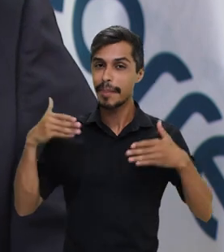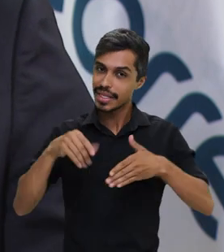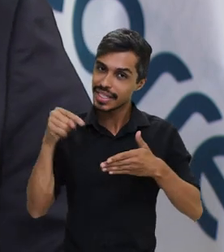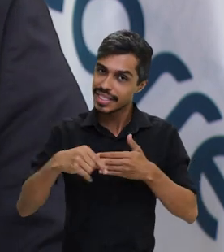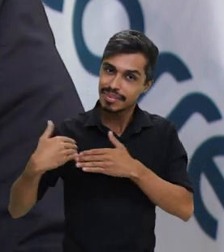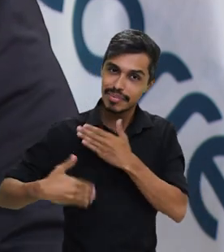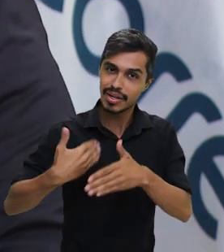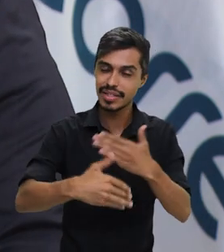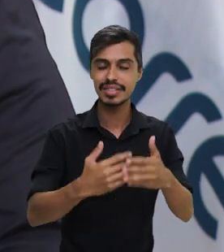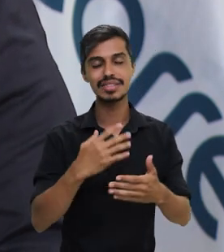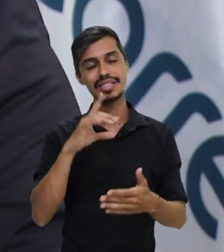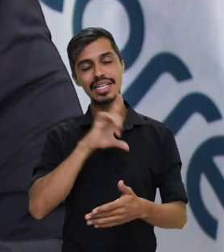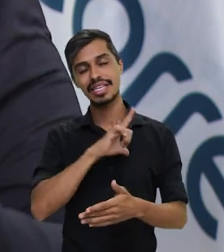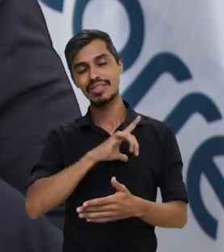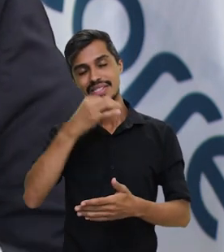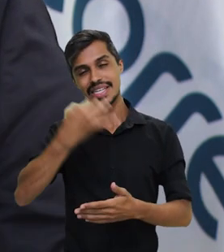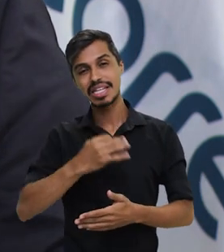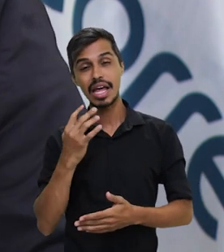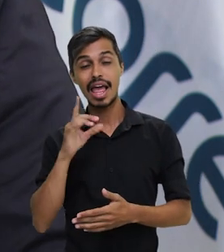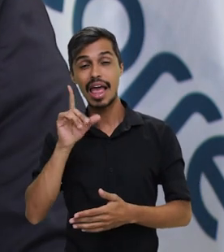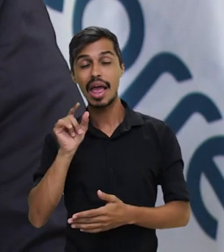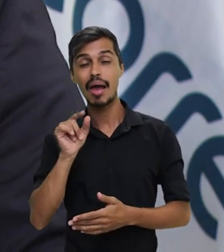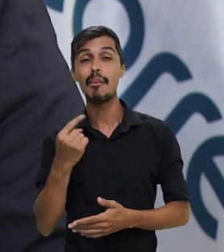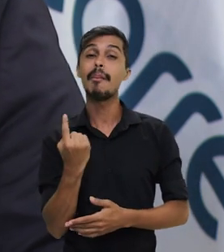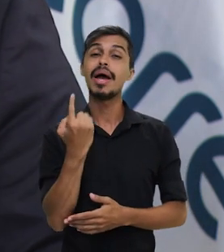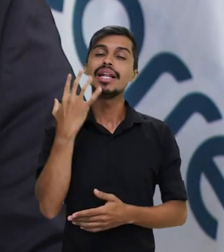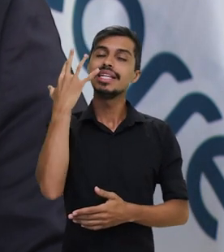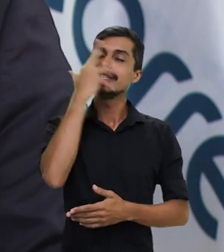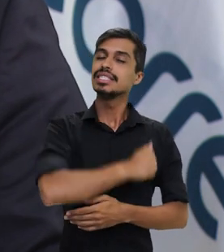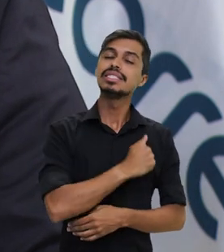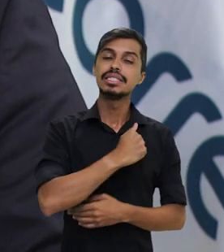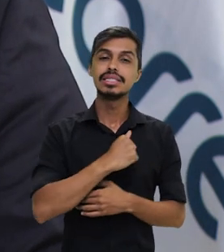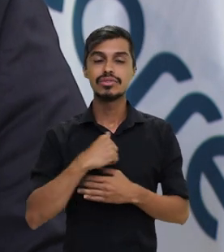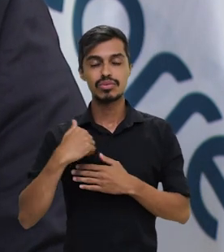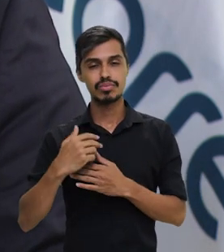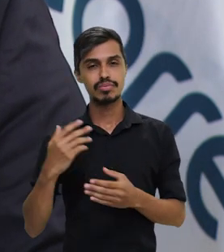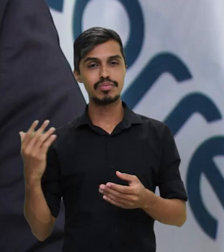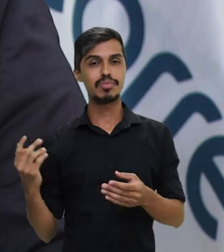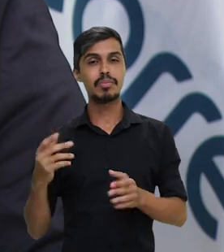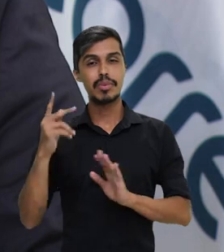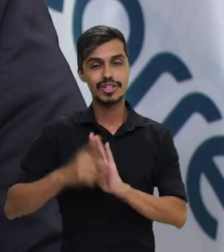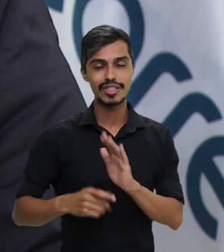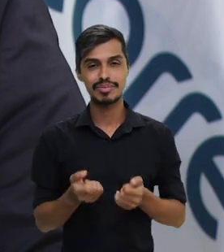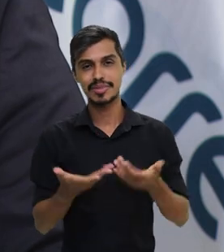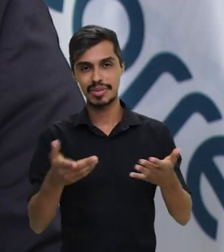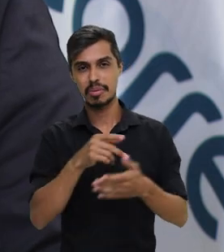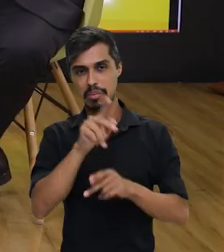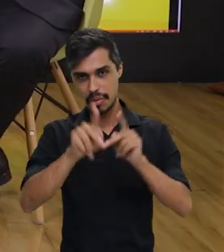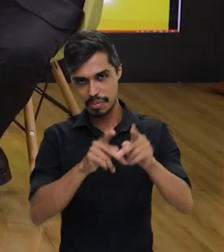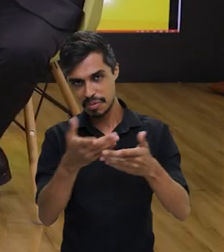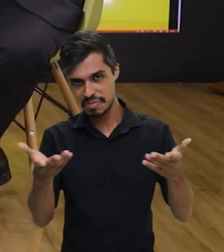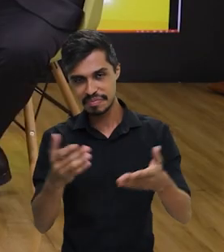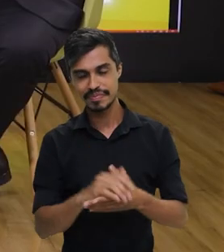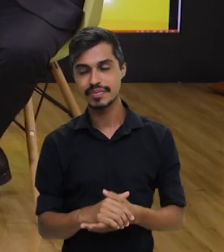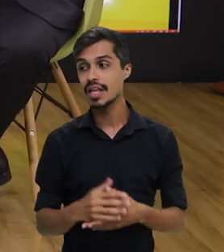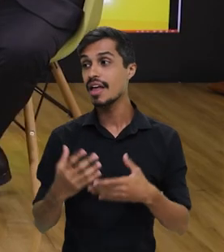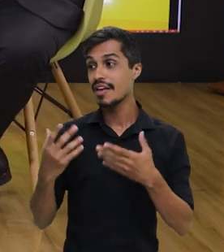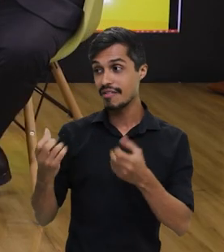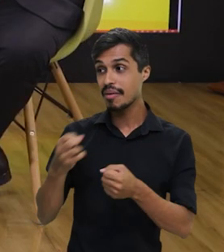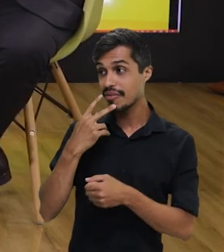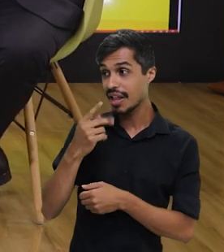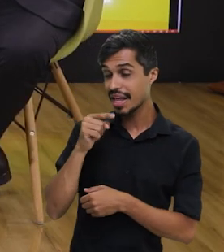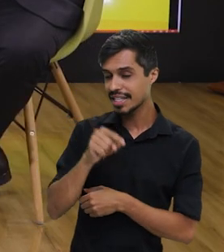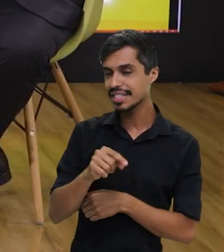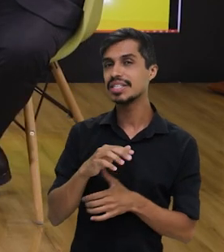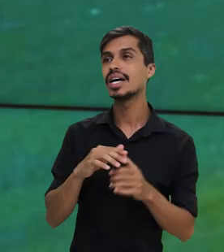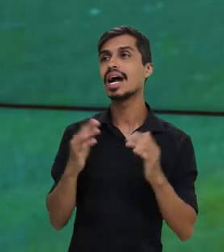Então, tenho certeza que vai ser uma linda ação que a gente vai fazer esse ano para o povo brasileiro. Vamos voltar um pouquinho aí